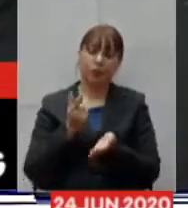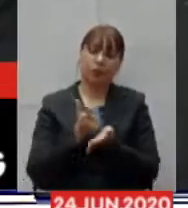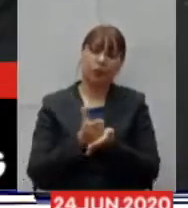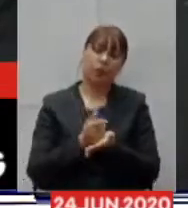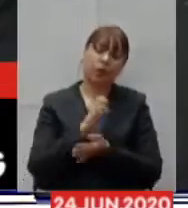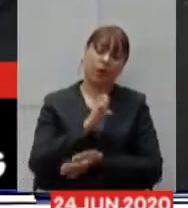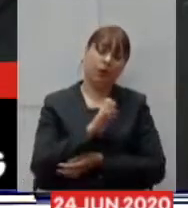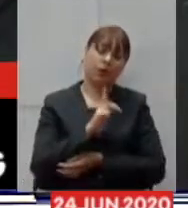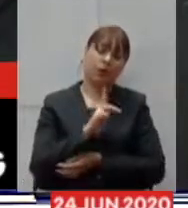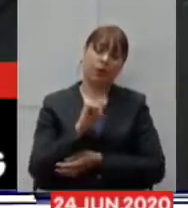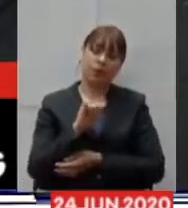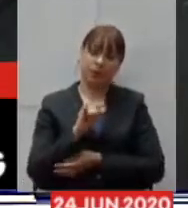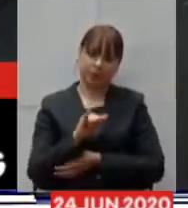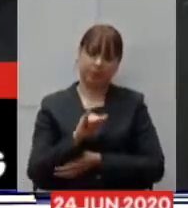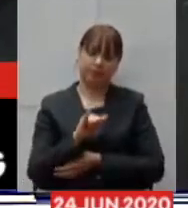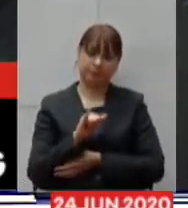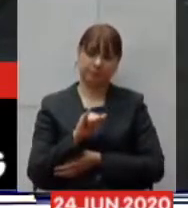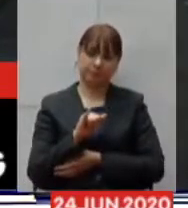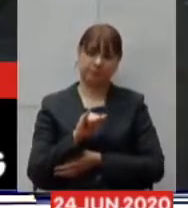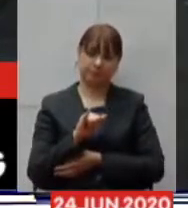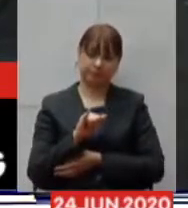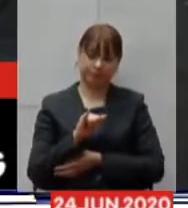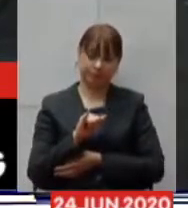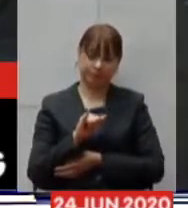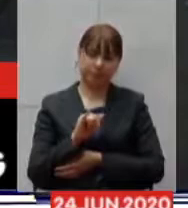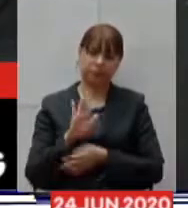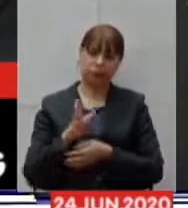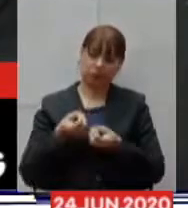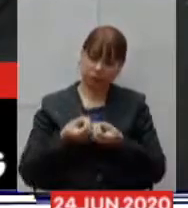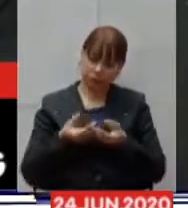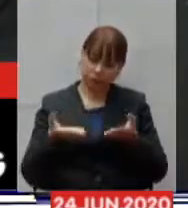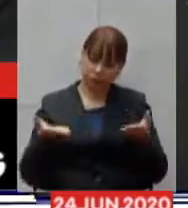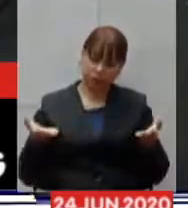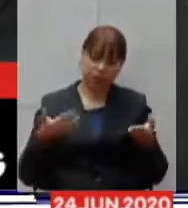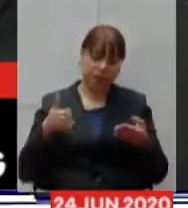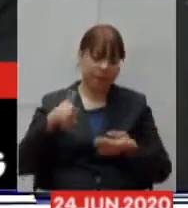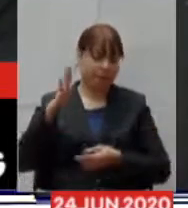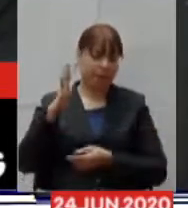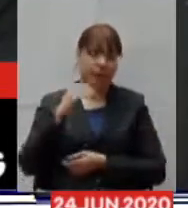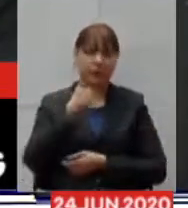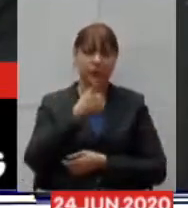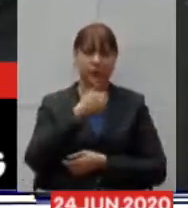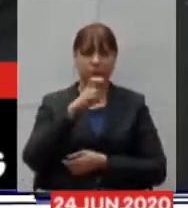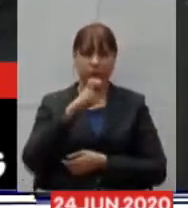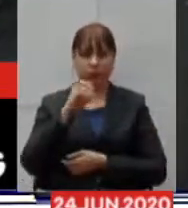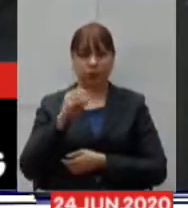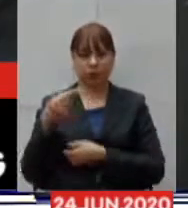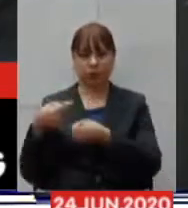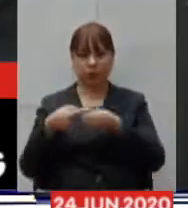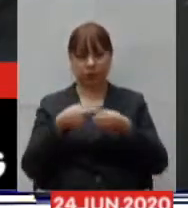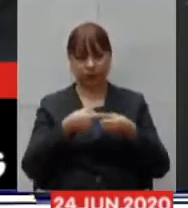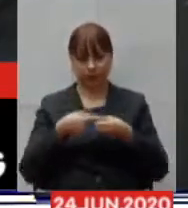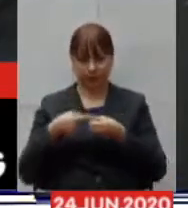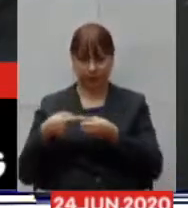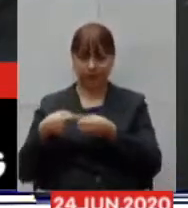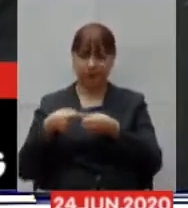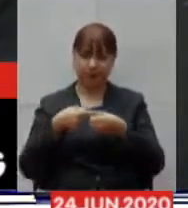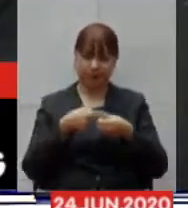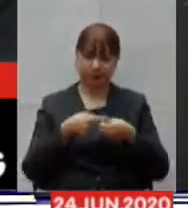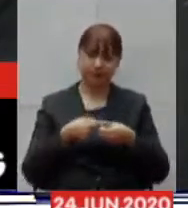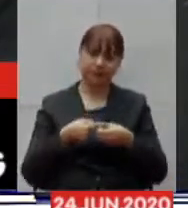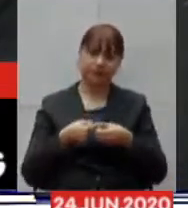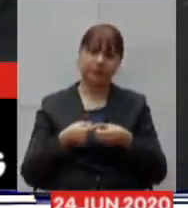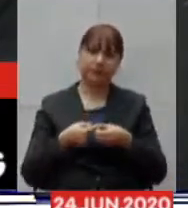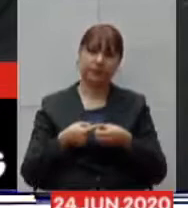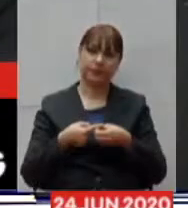EPIs que nós já fornecemos para mais de 170 municípios a